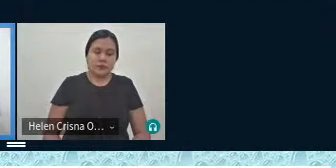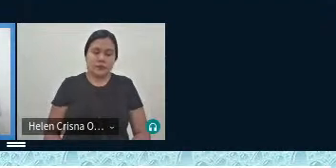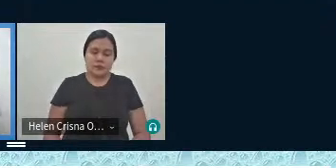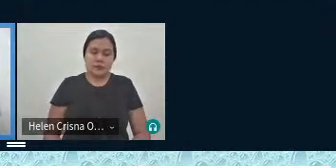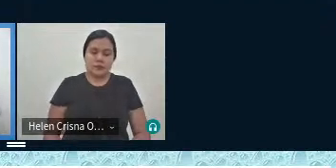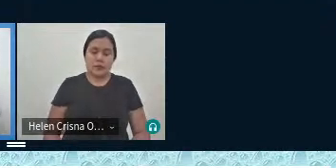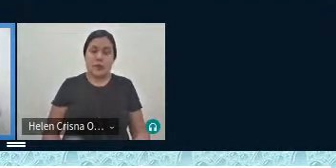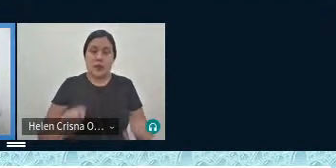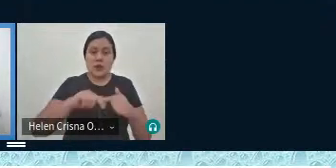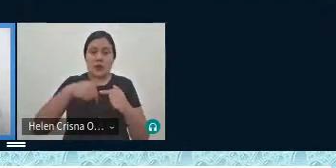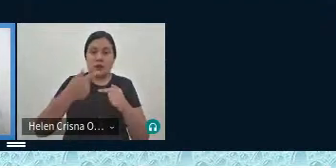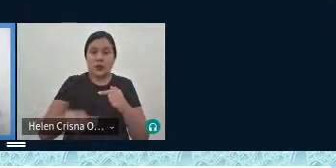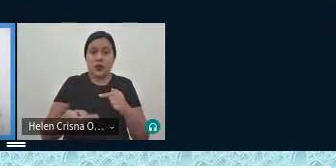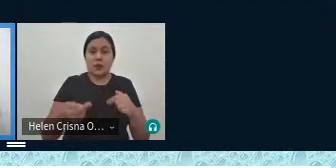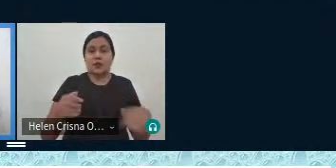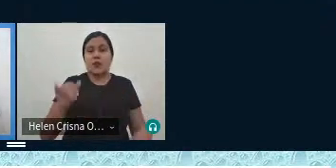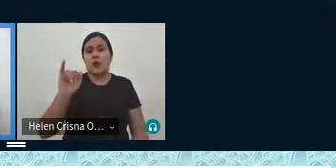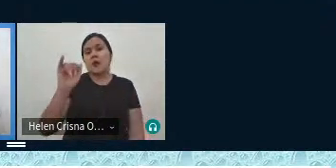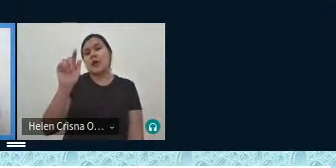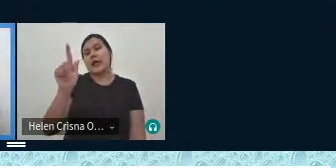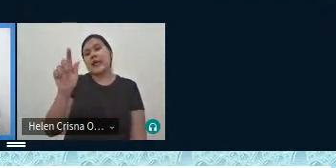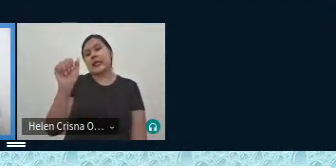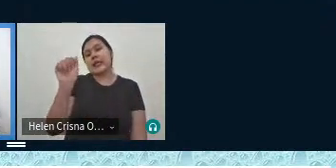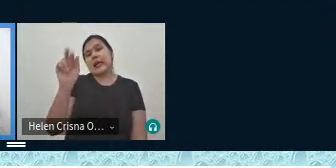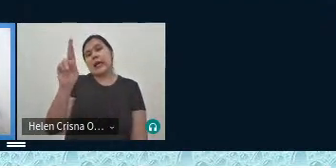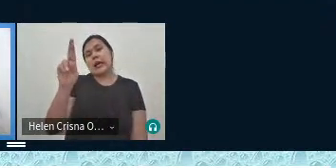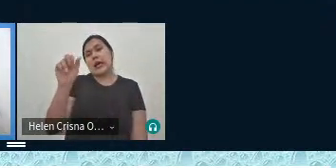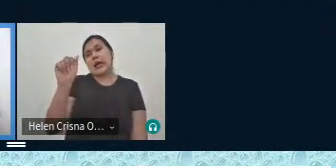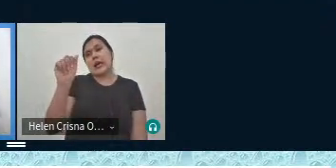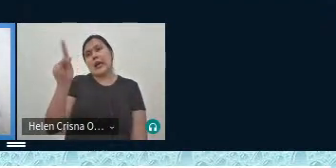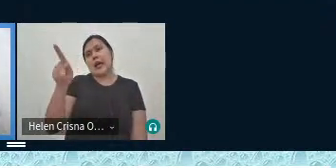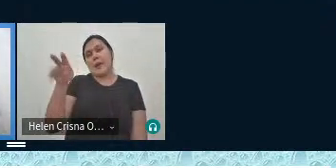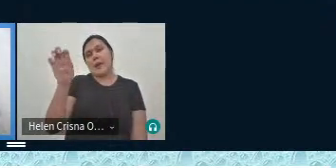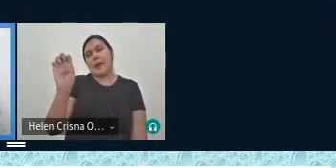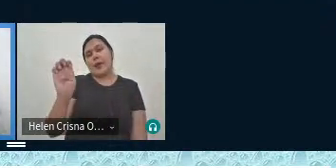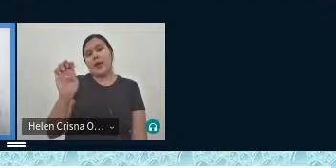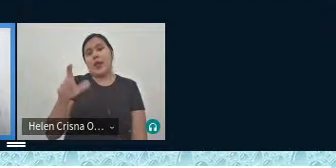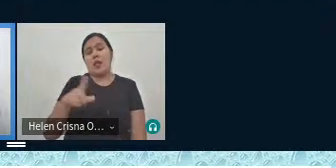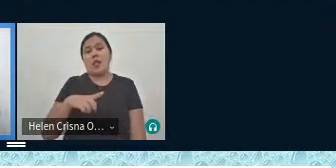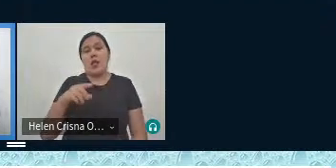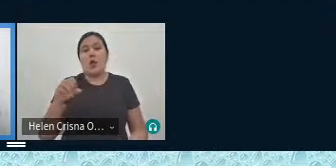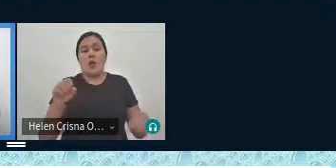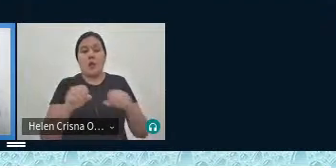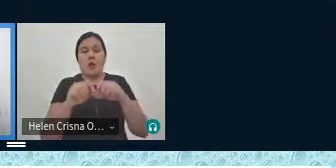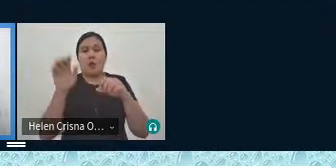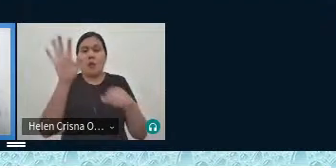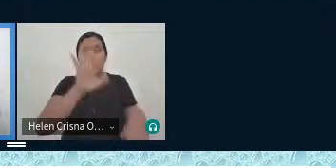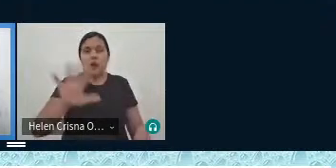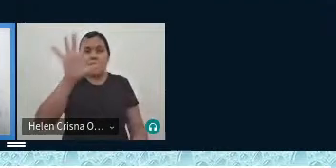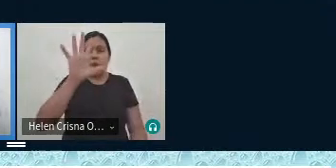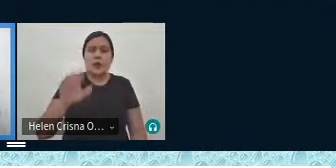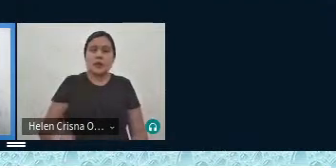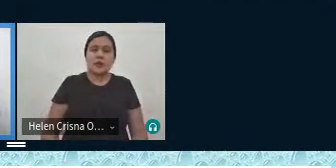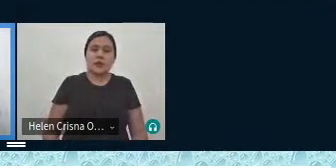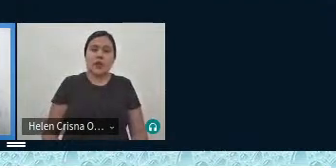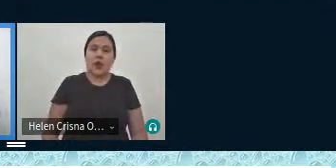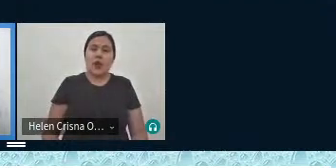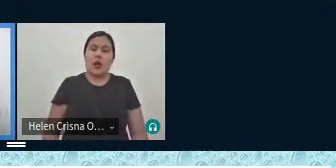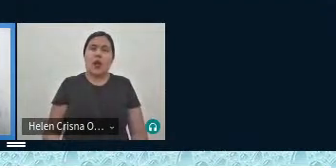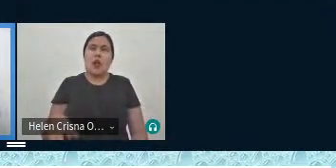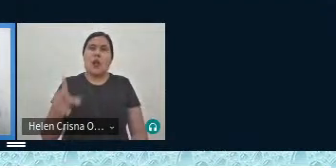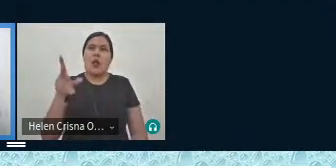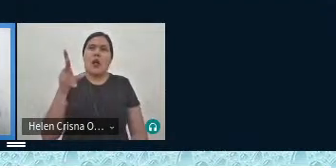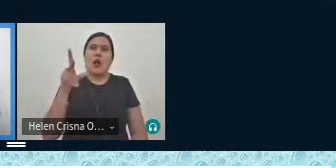depois tem o Igarapé vocês vão ver que no Igarapé tem uma imagem a moça que fez essa imagem ela é do Paraná